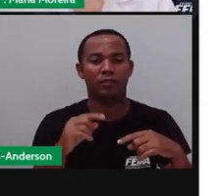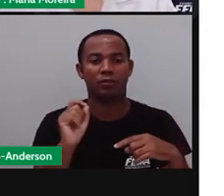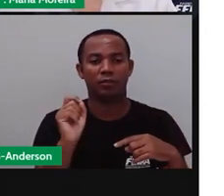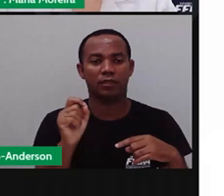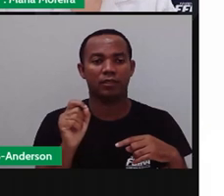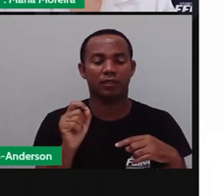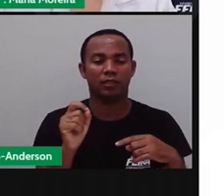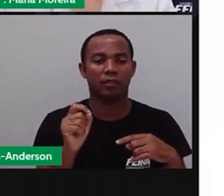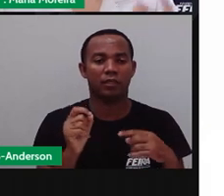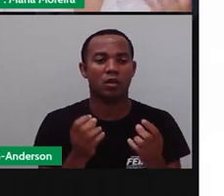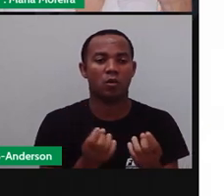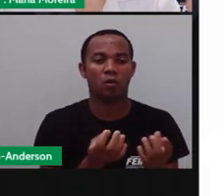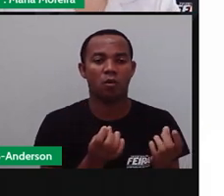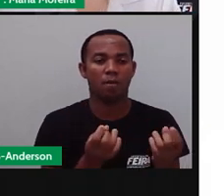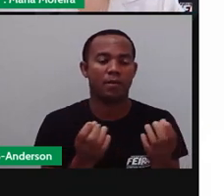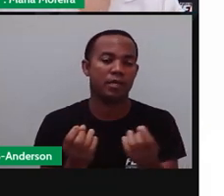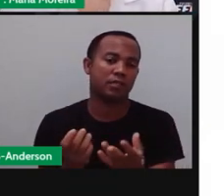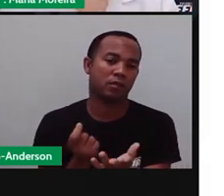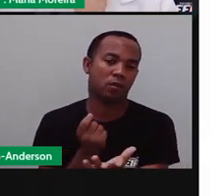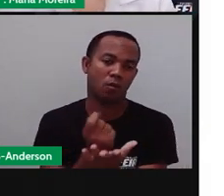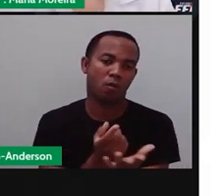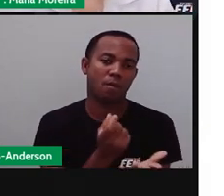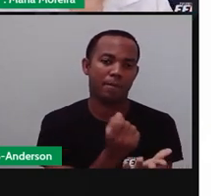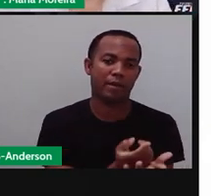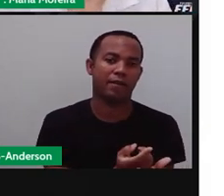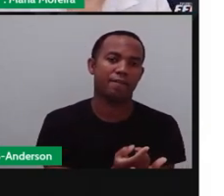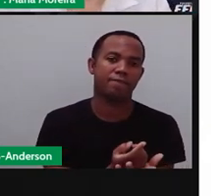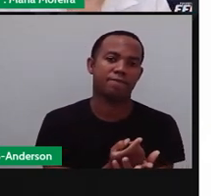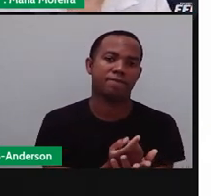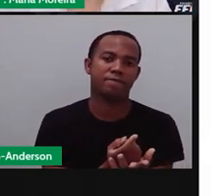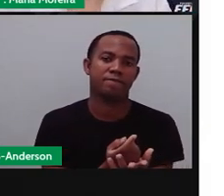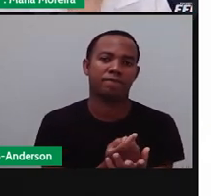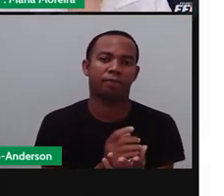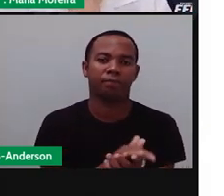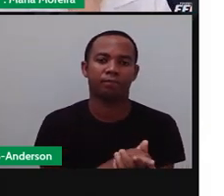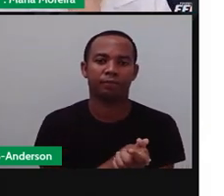hoje como comércio, né, o comprar e o vender. Tá?